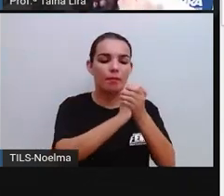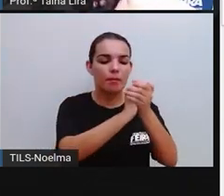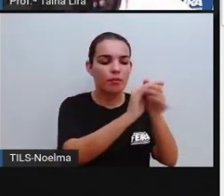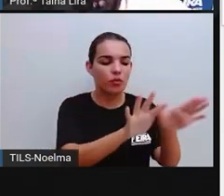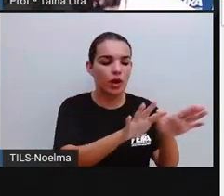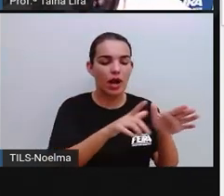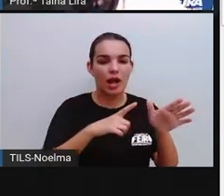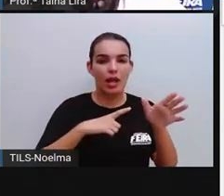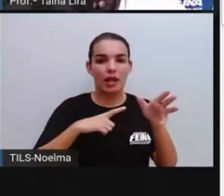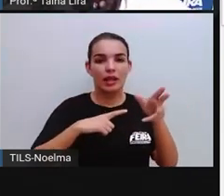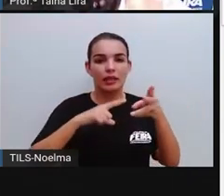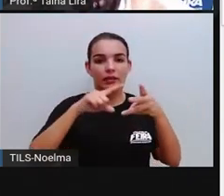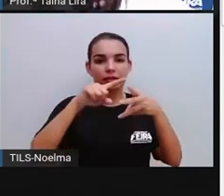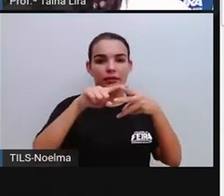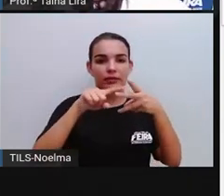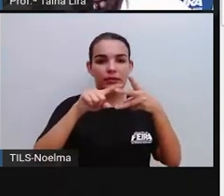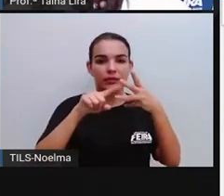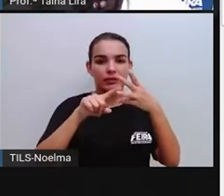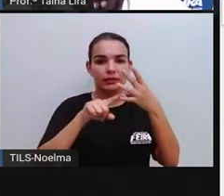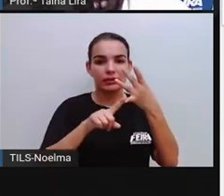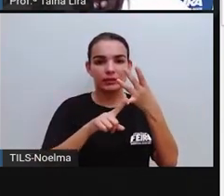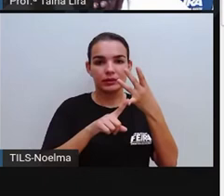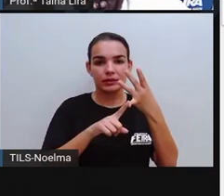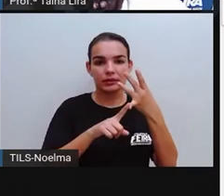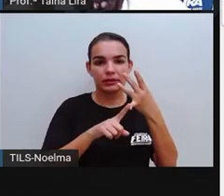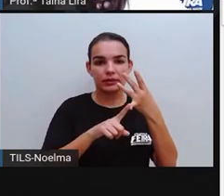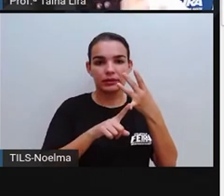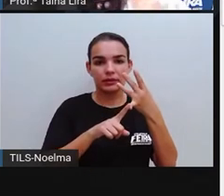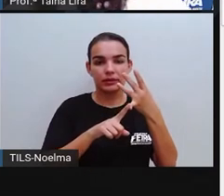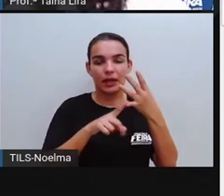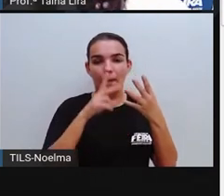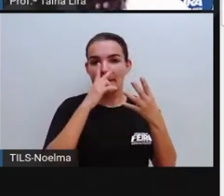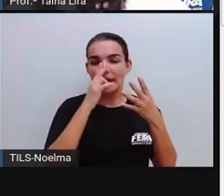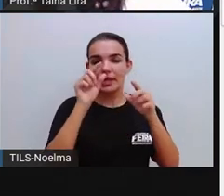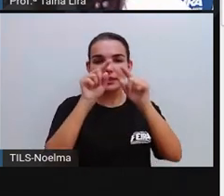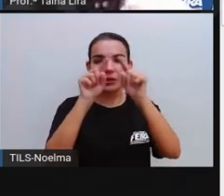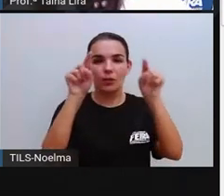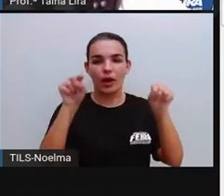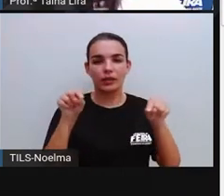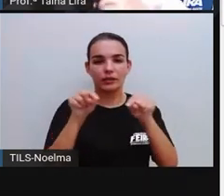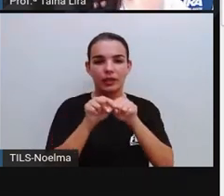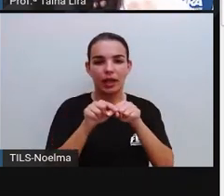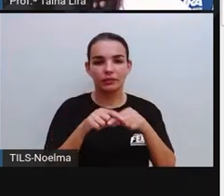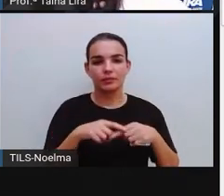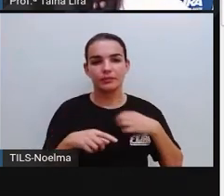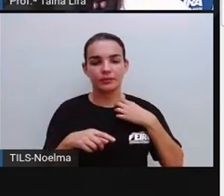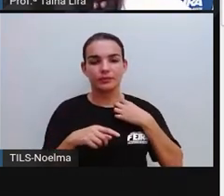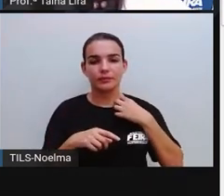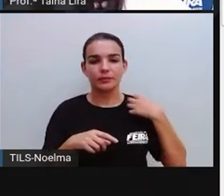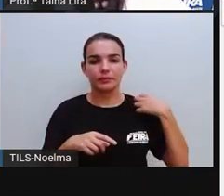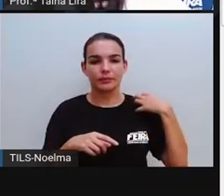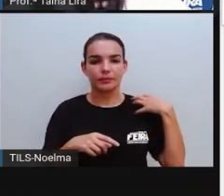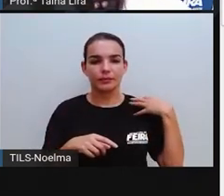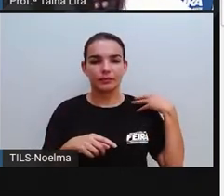seis faces iguais que lembram o quadrado, tá? Lembram aí a figura